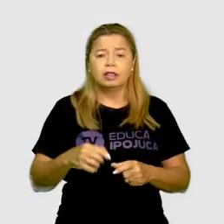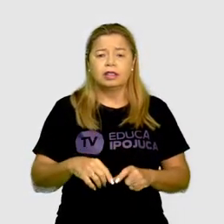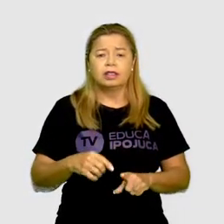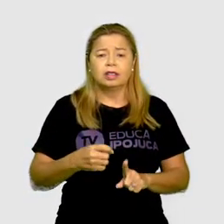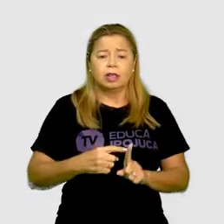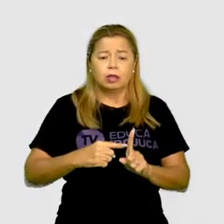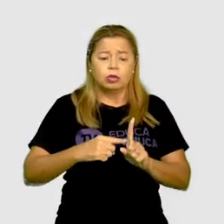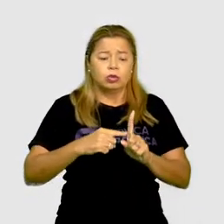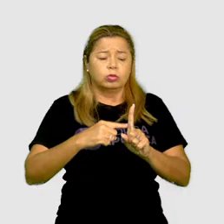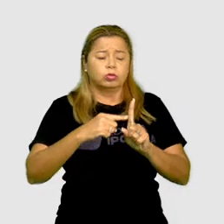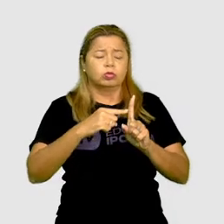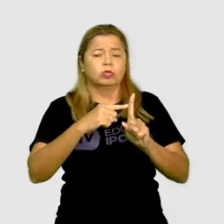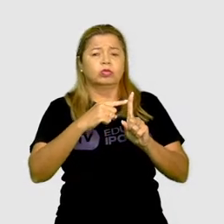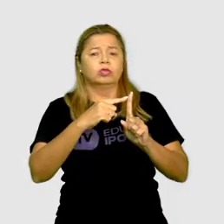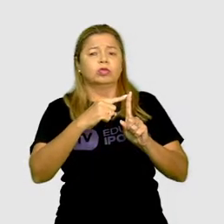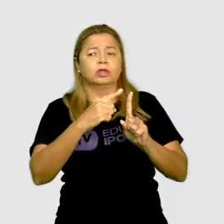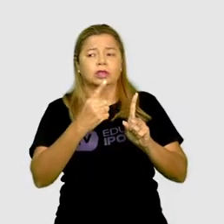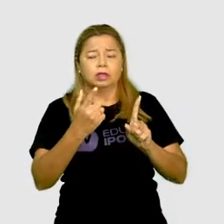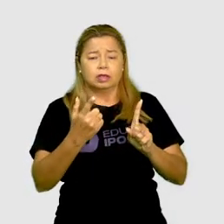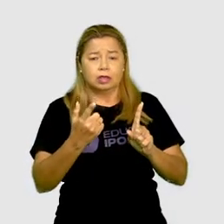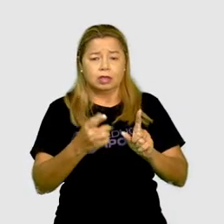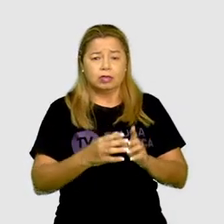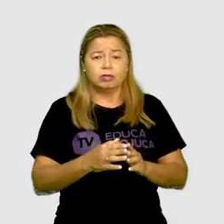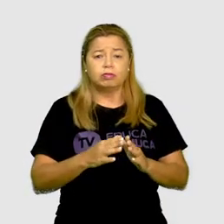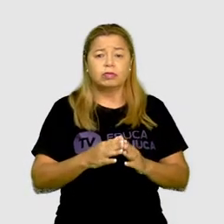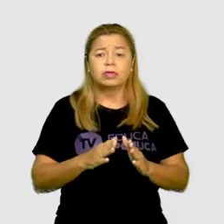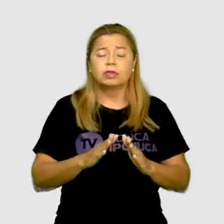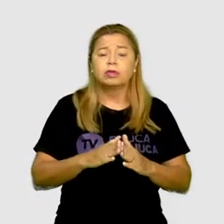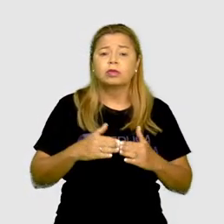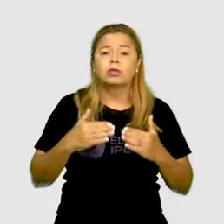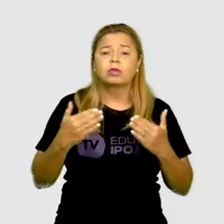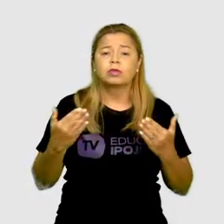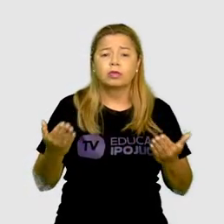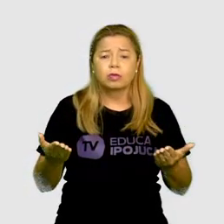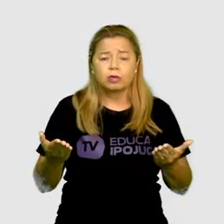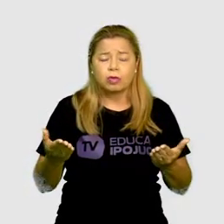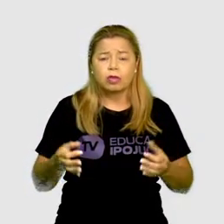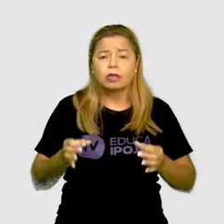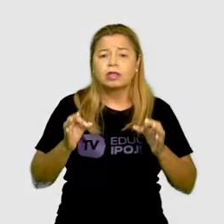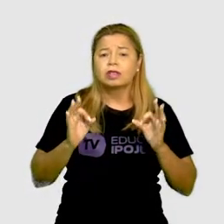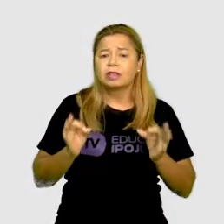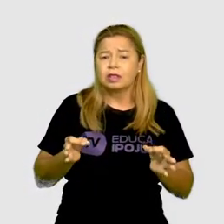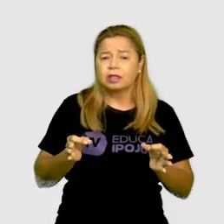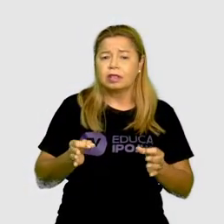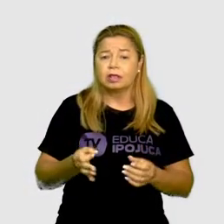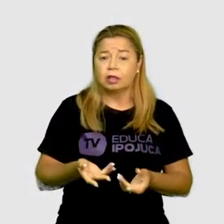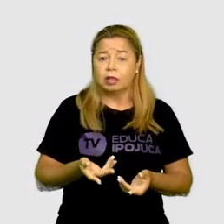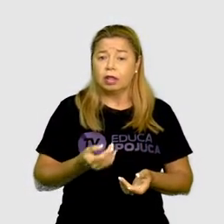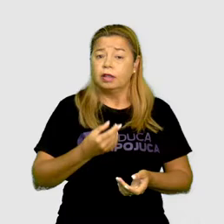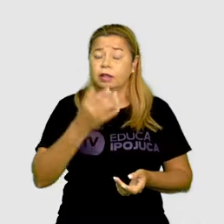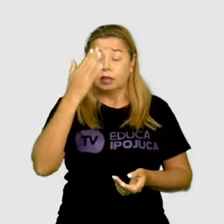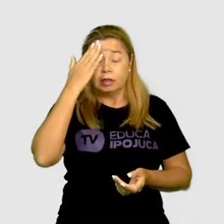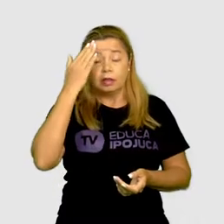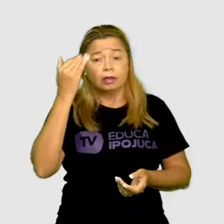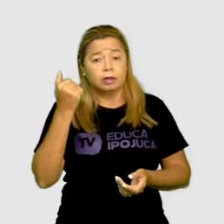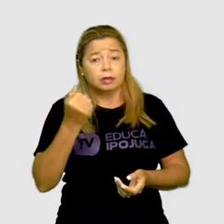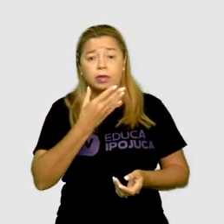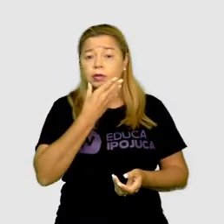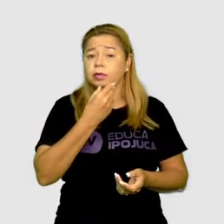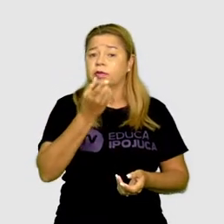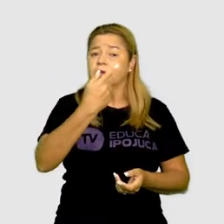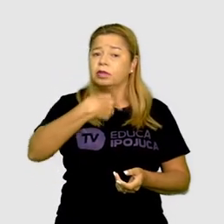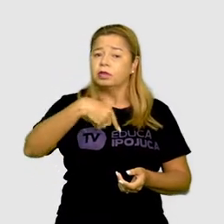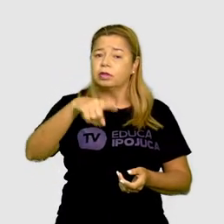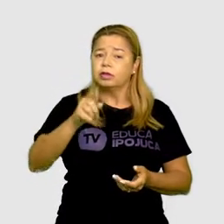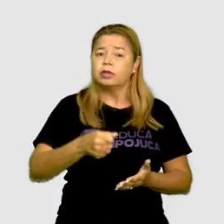eu pergunto para você, qual a alternativa que se encaixa bem? Lembrando que ele foi comprar refrigerante. Se